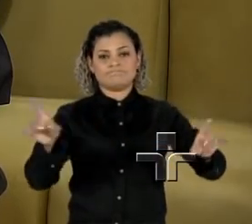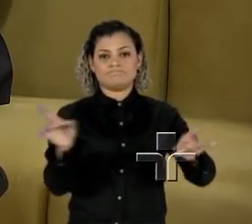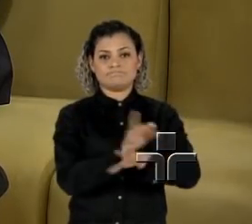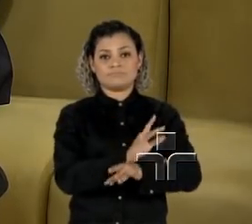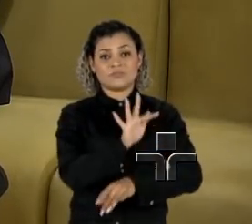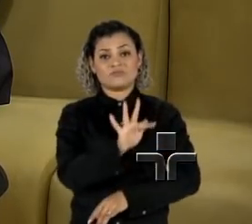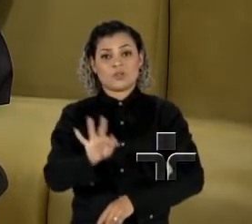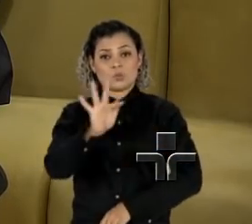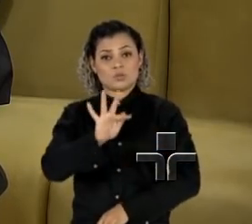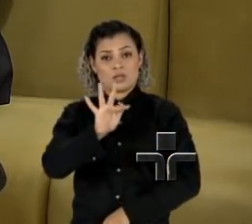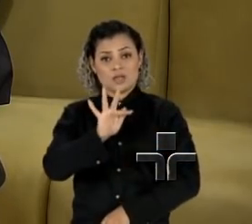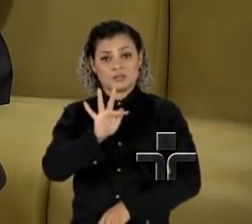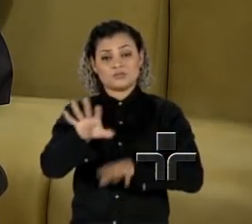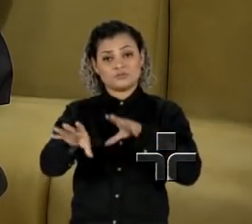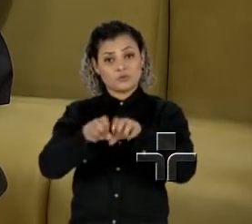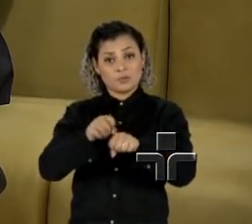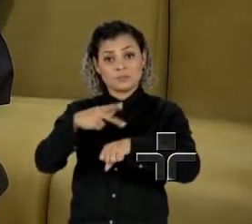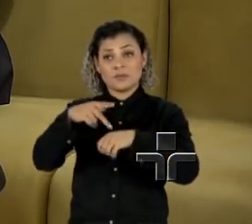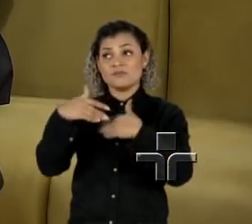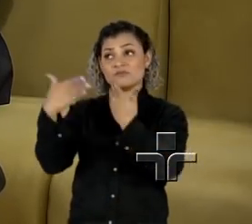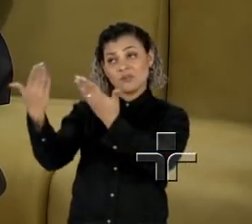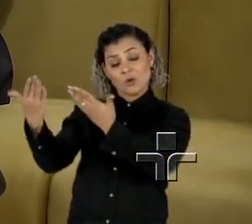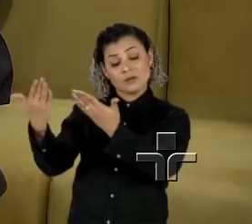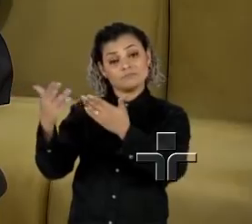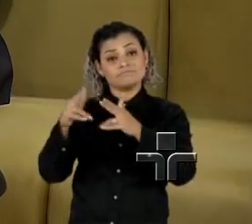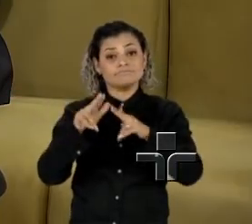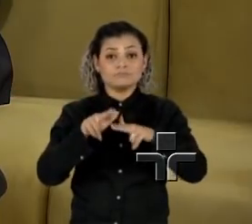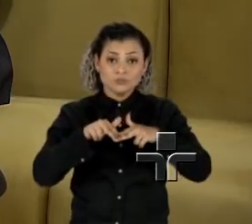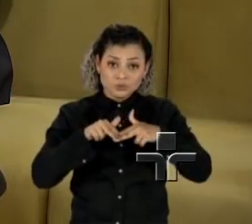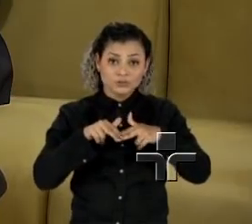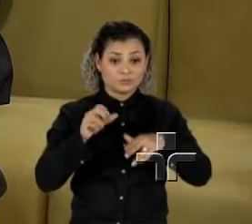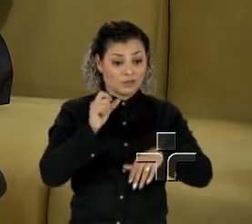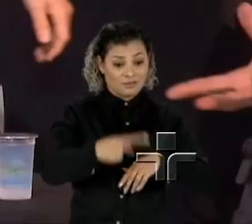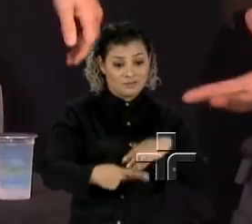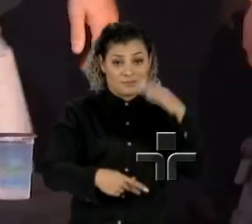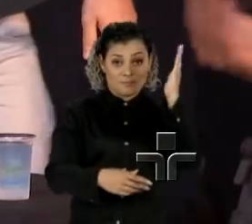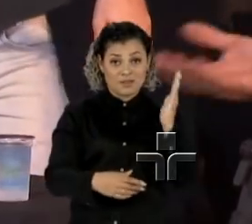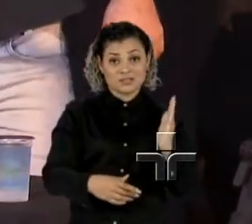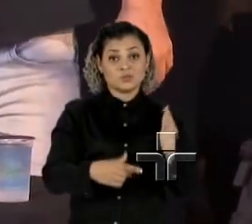superior feito lá fora e acabam trabalhando fora de suas profissões.